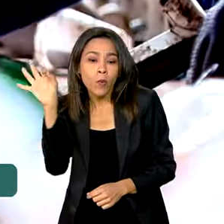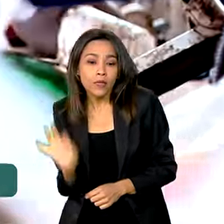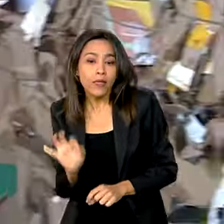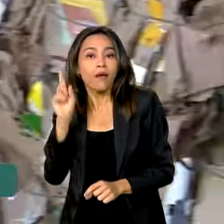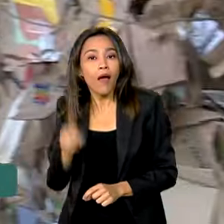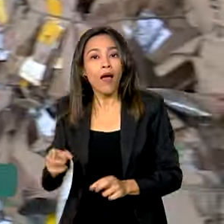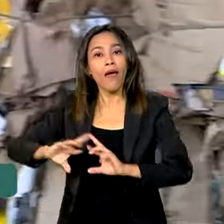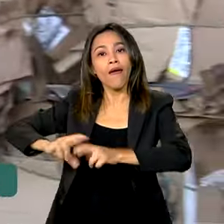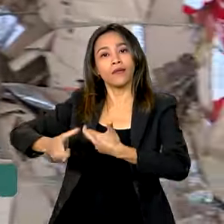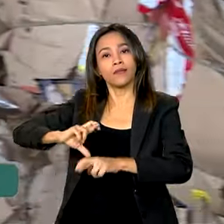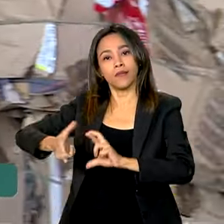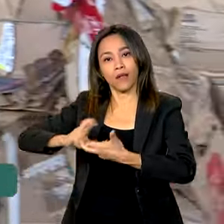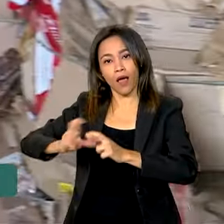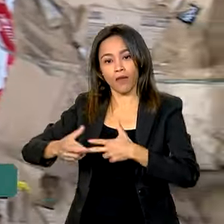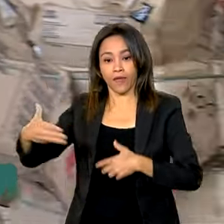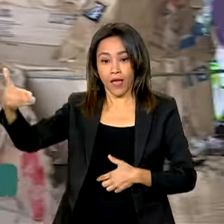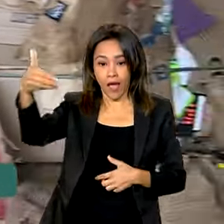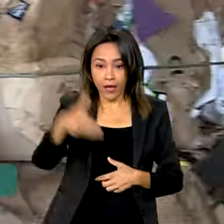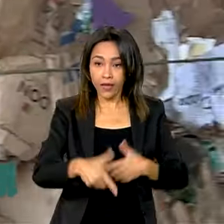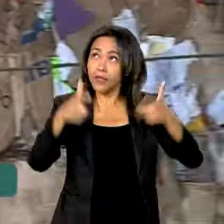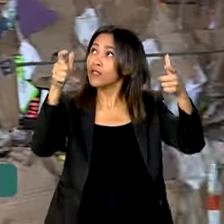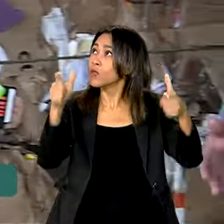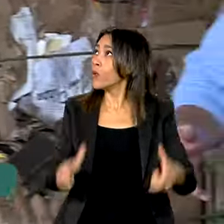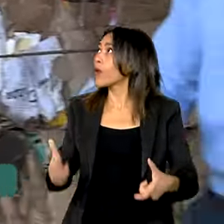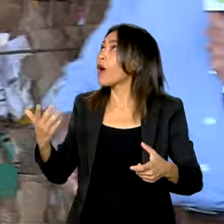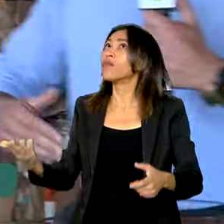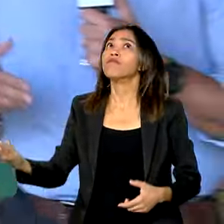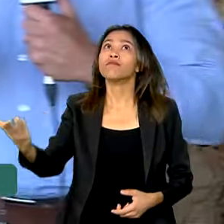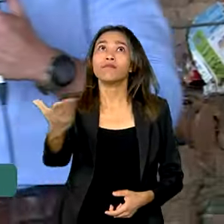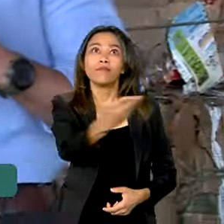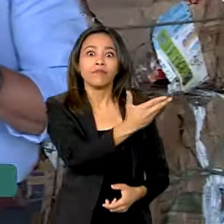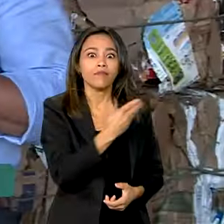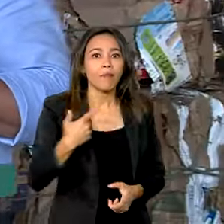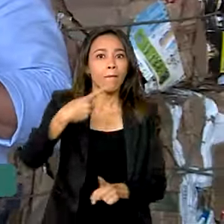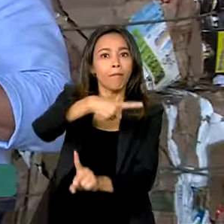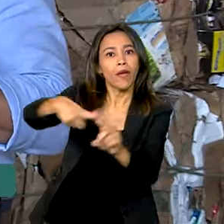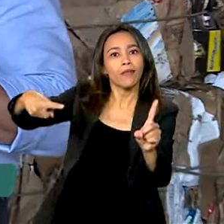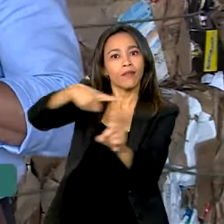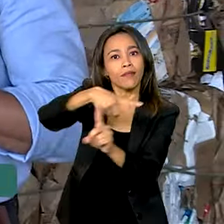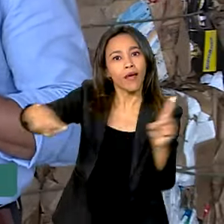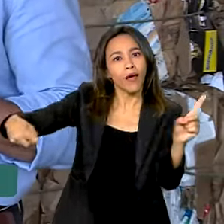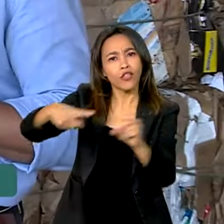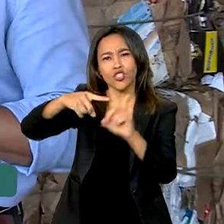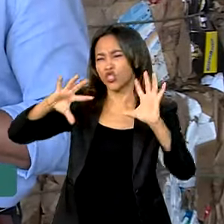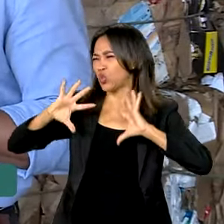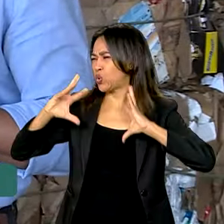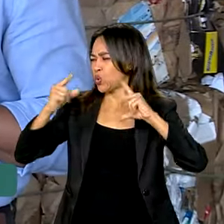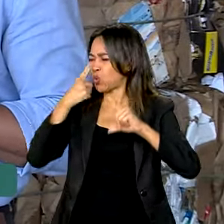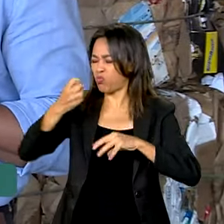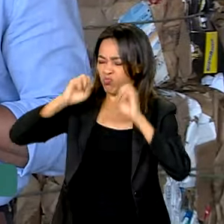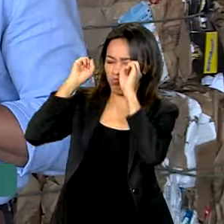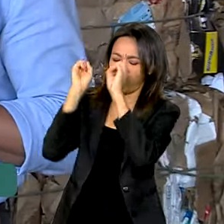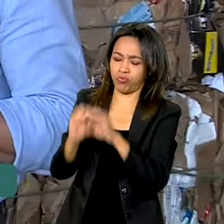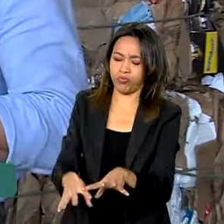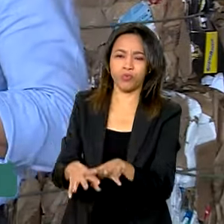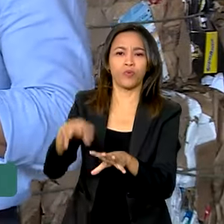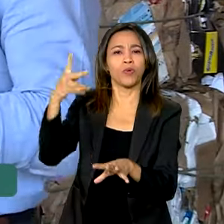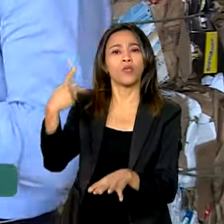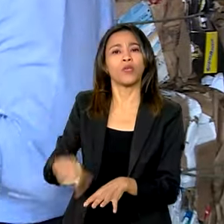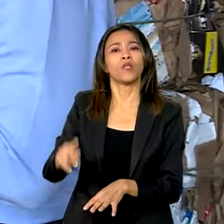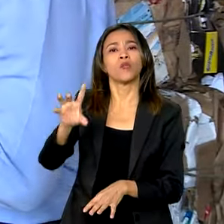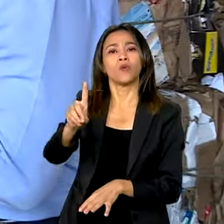reciclados. Aqui no Centro de Cooperativas, concentra quase a metade de todo o lixo produzido no Distrito Federal.